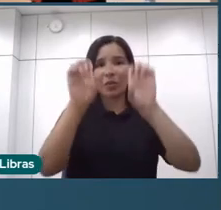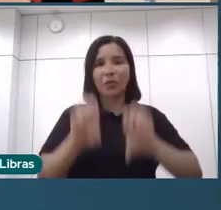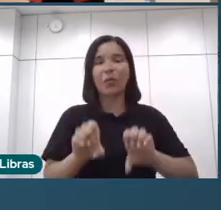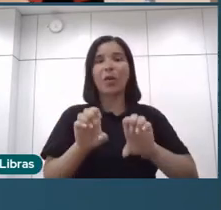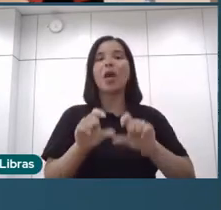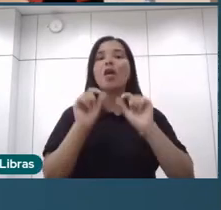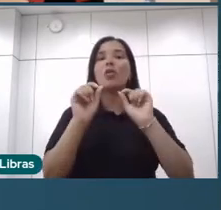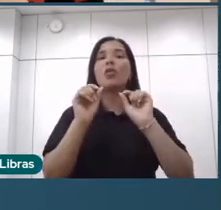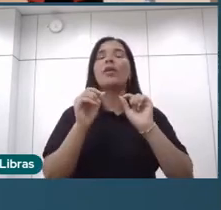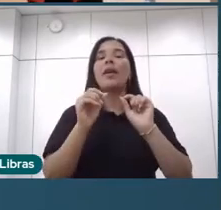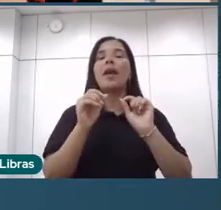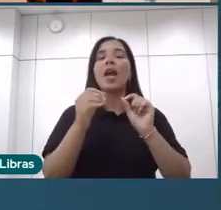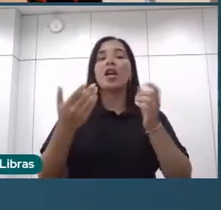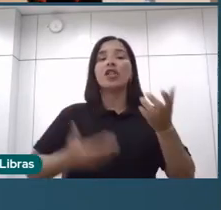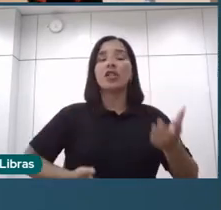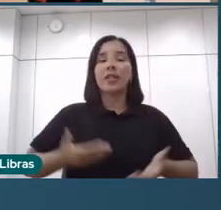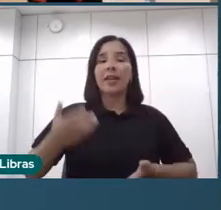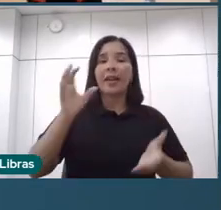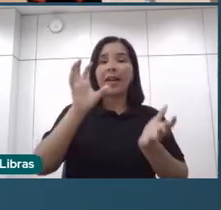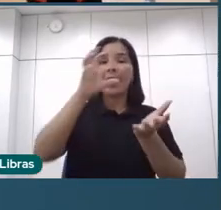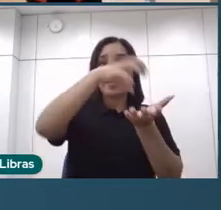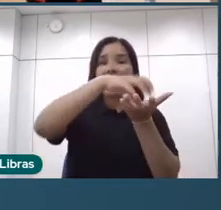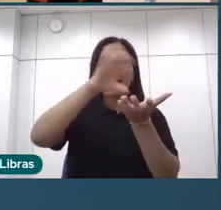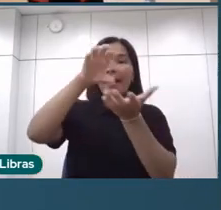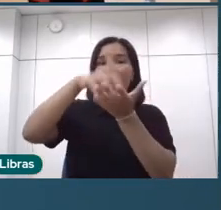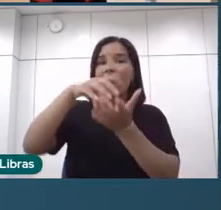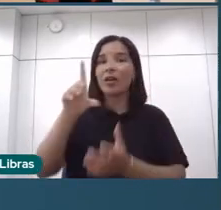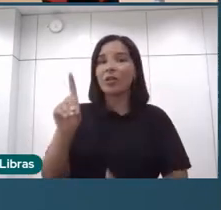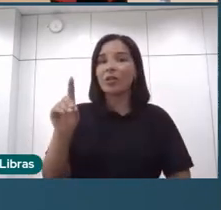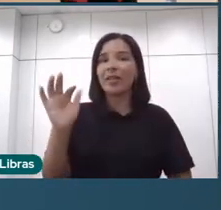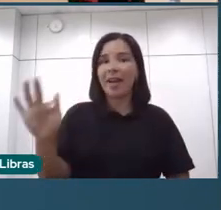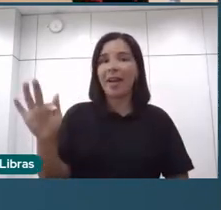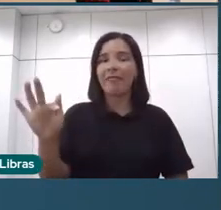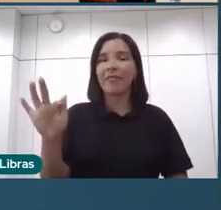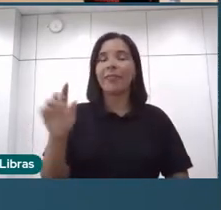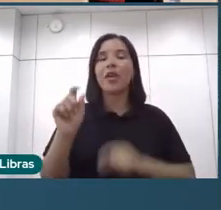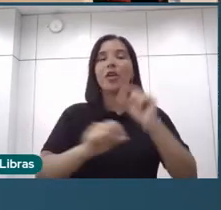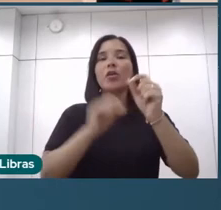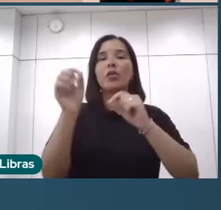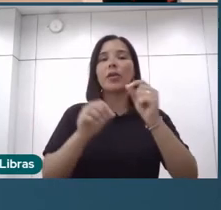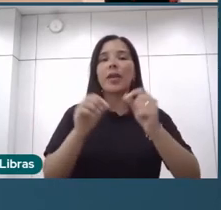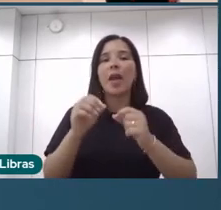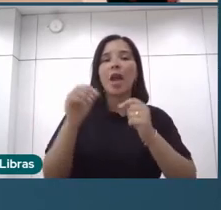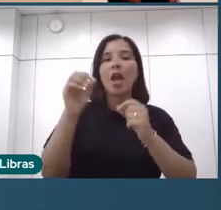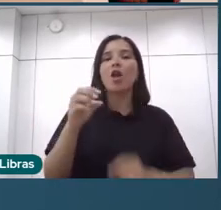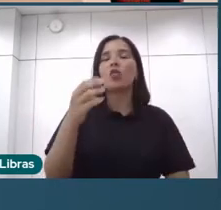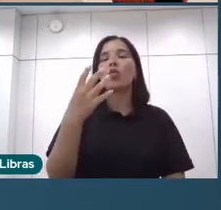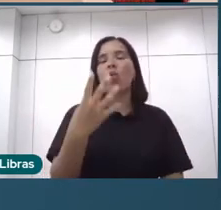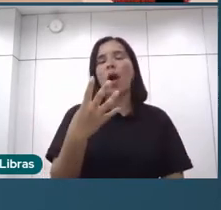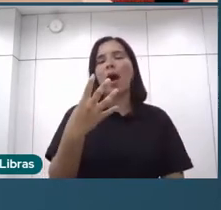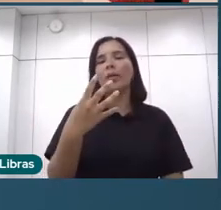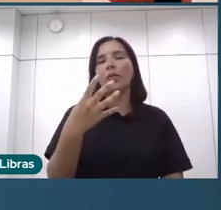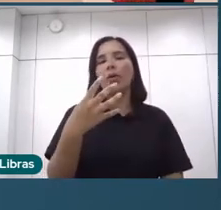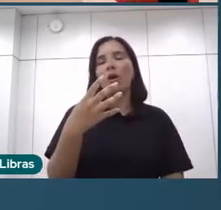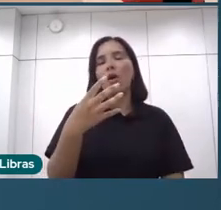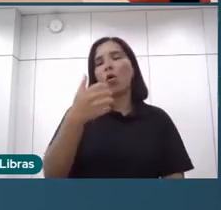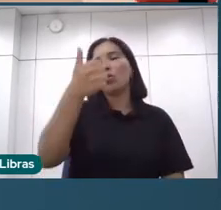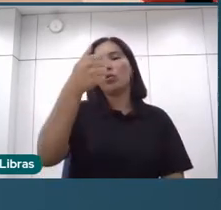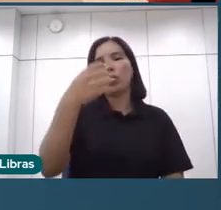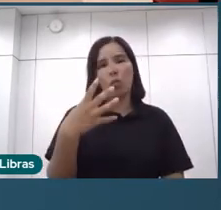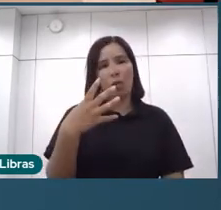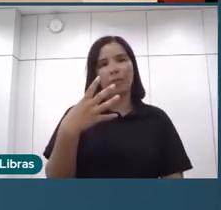administração pública federal. E média liderança seria do 4 para baixo, ou seja, 14 para... Seria do 14